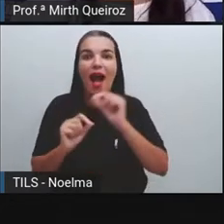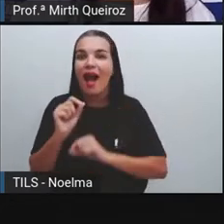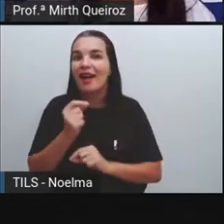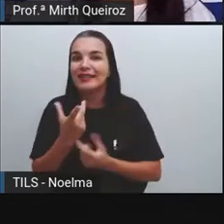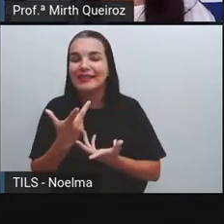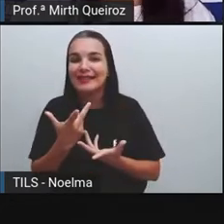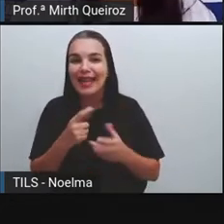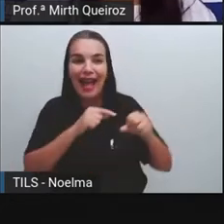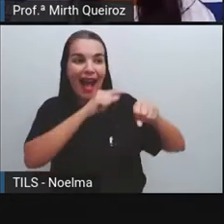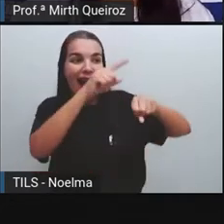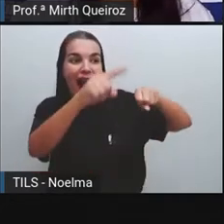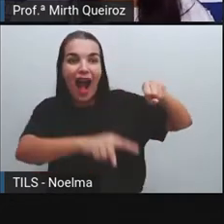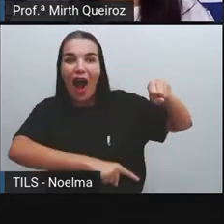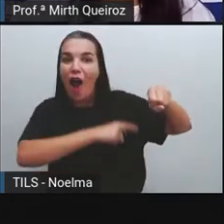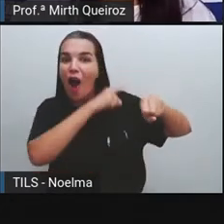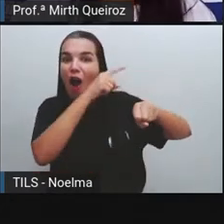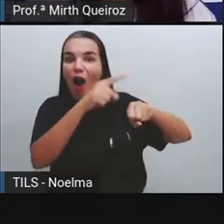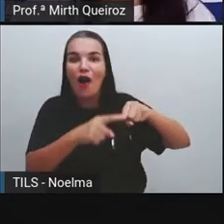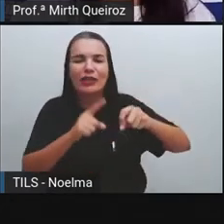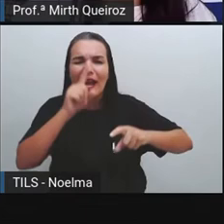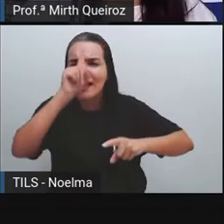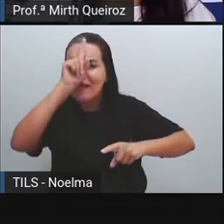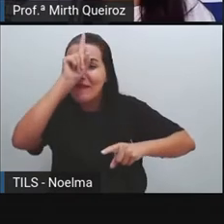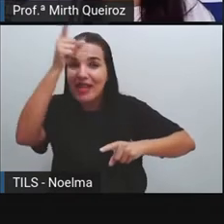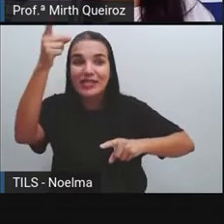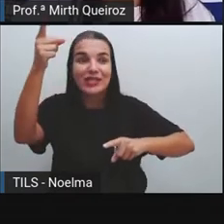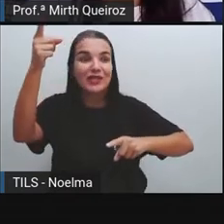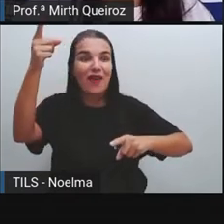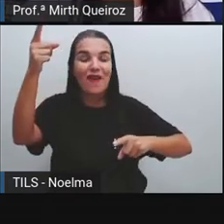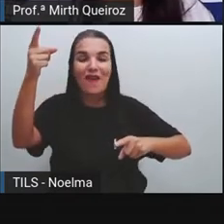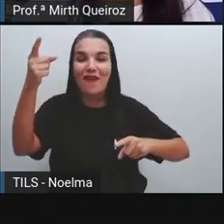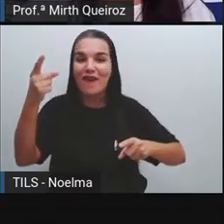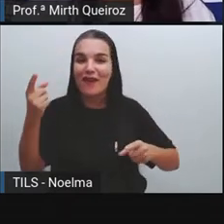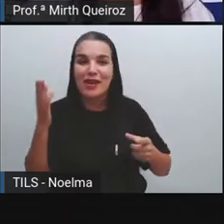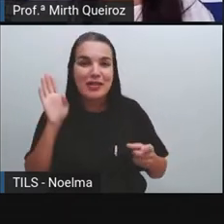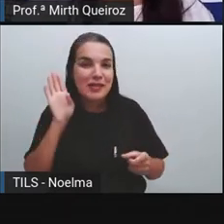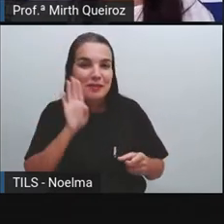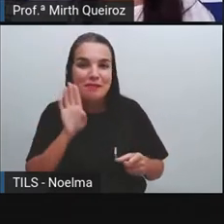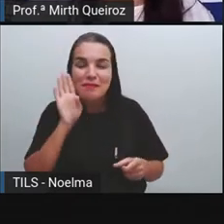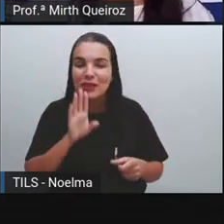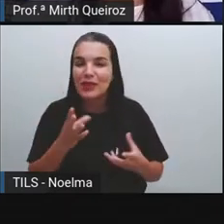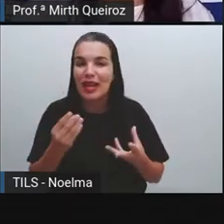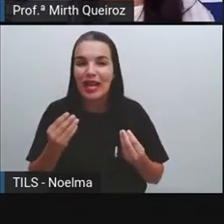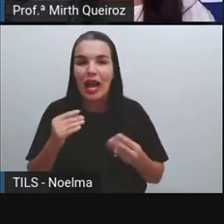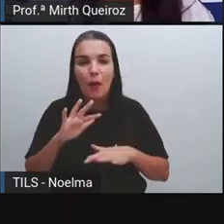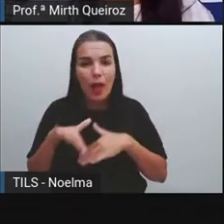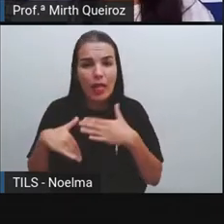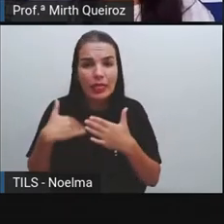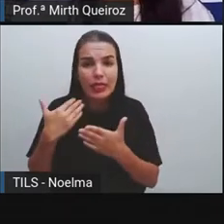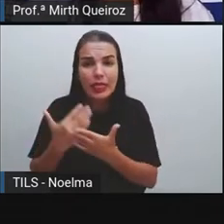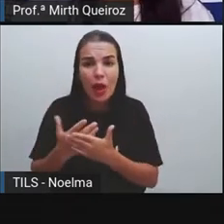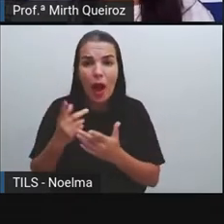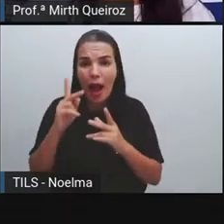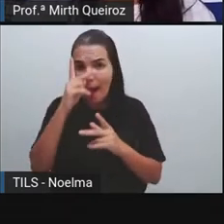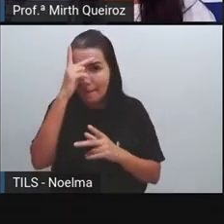invenção, vamos dizer assim, não é descoberta, eles inventaram, né? A partir desse momento, parte da humanidade já poderia